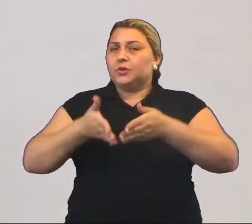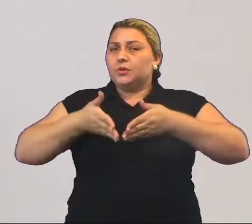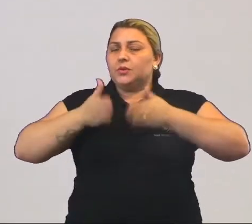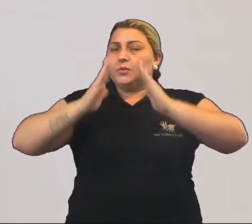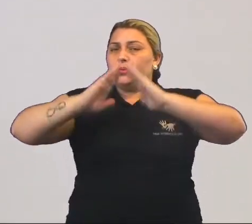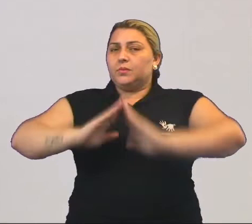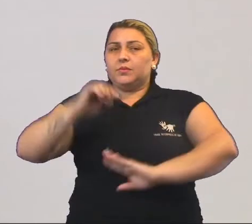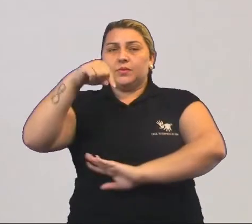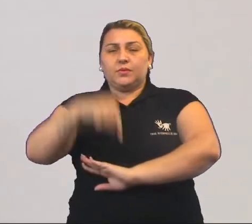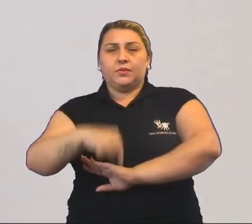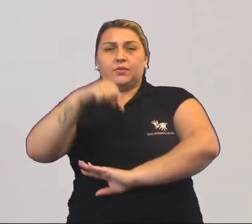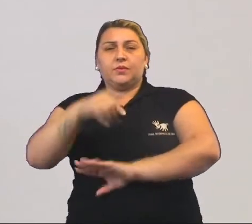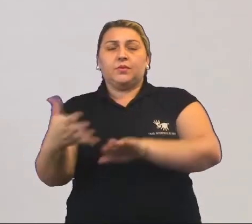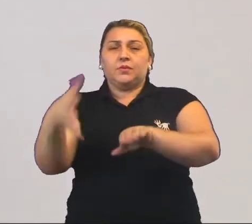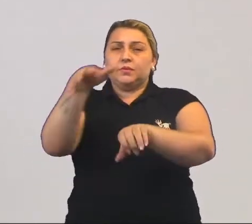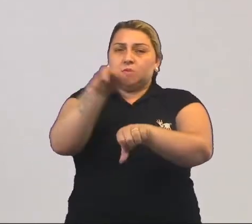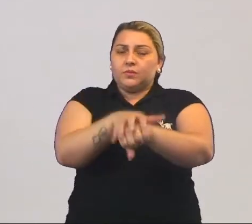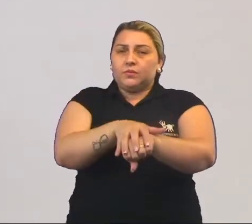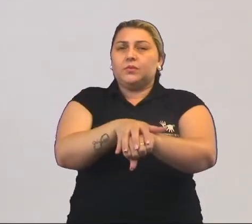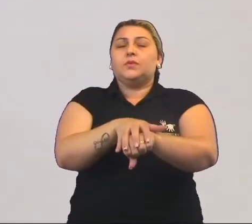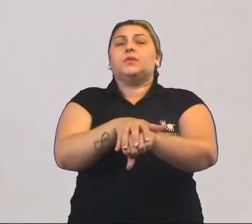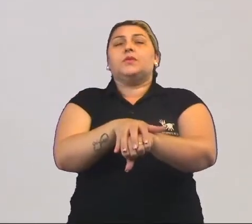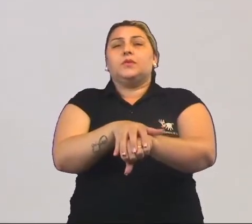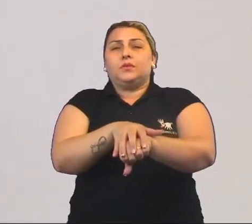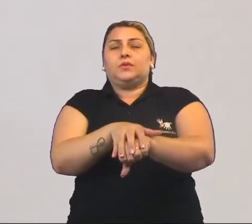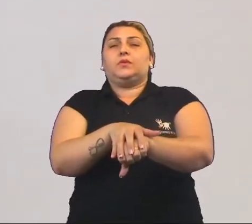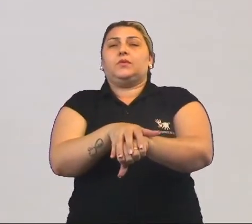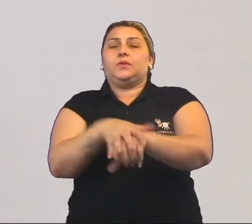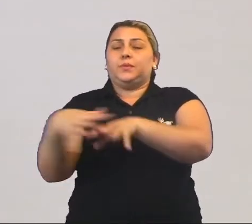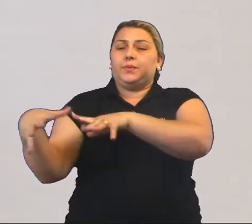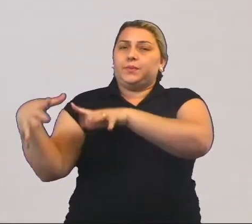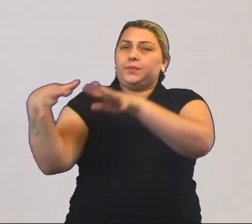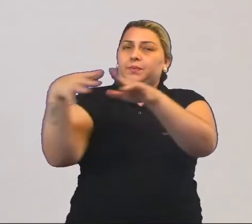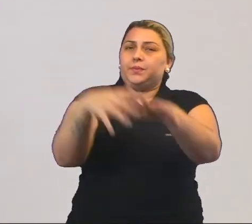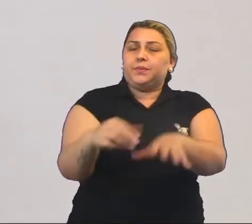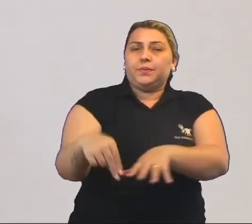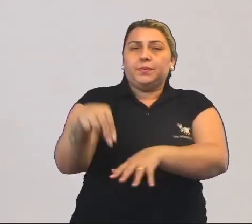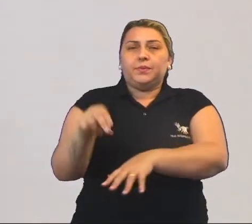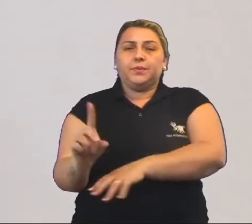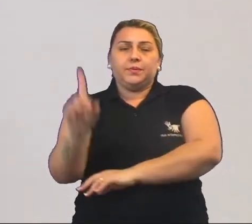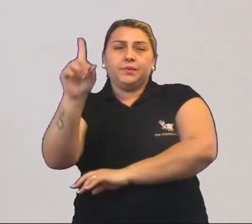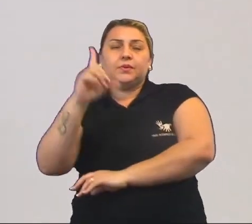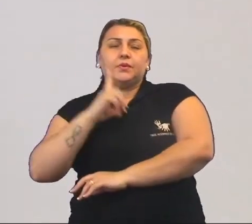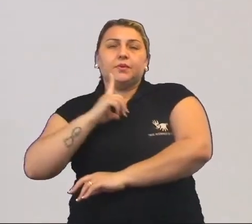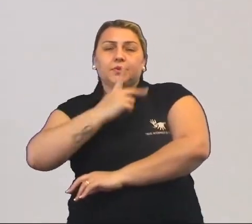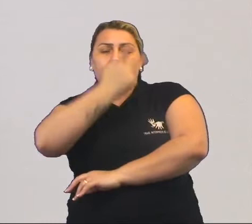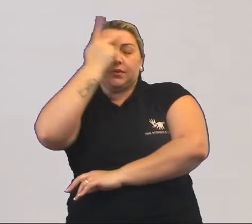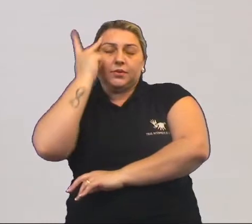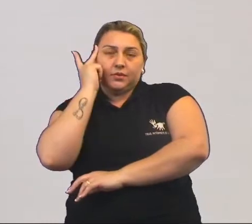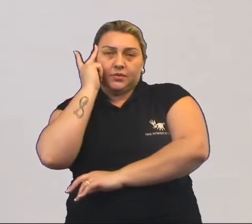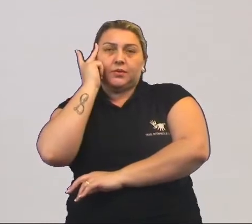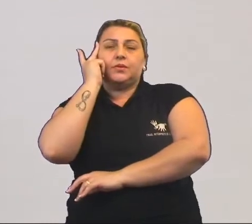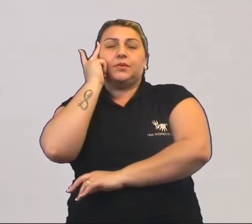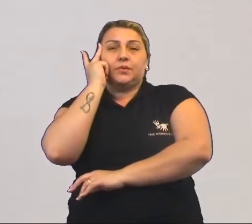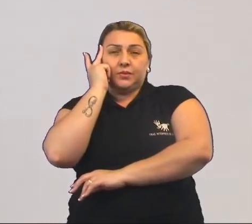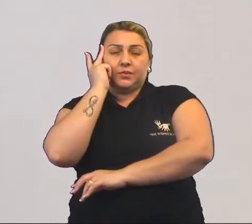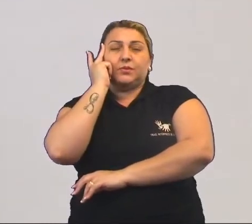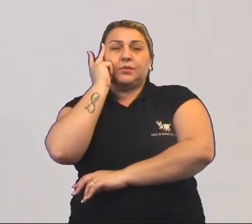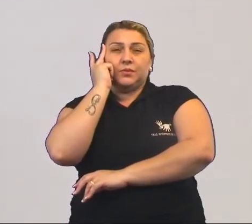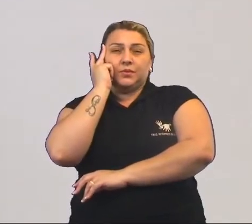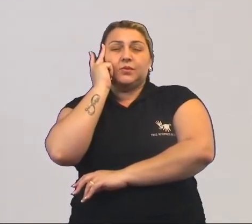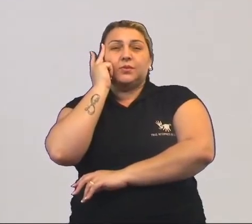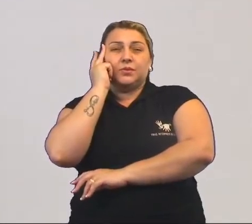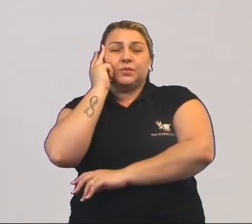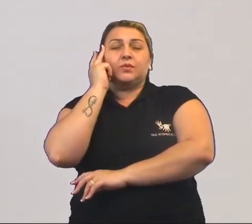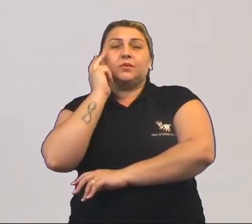Quando esses colonos, essas pessoas foram adetrando no Nordeste, obviamente, existiam pessoas que residiam lá. Existiam várias